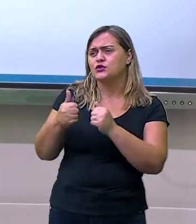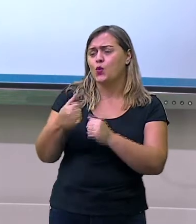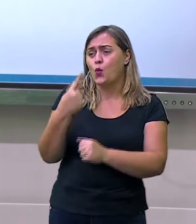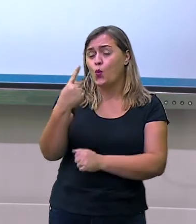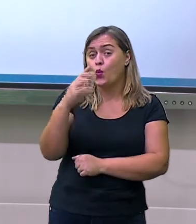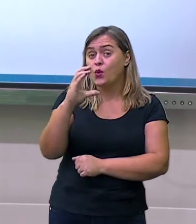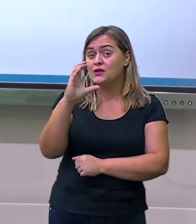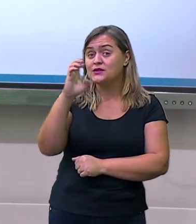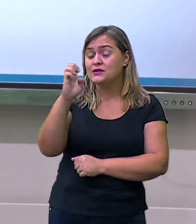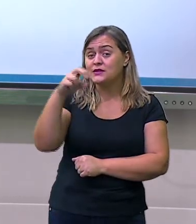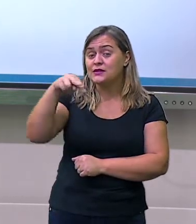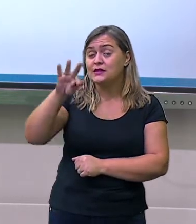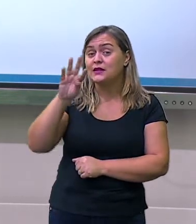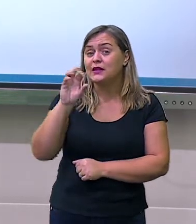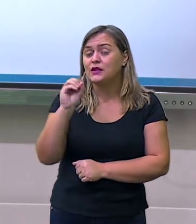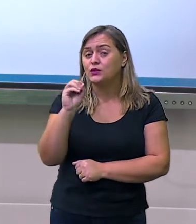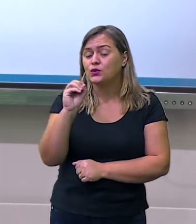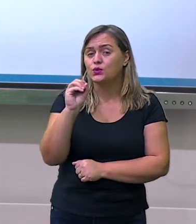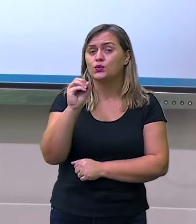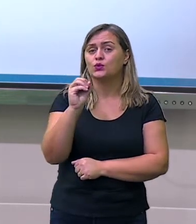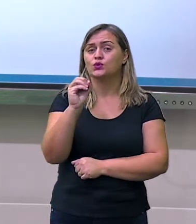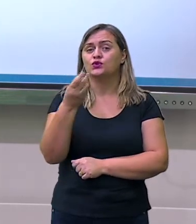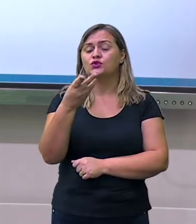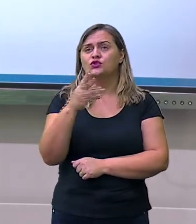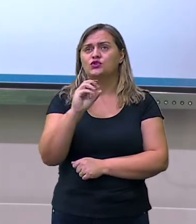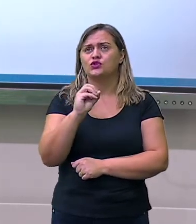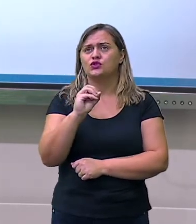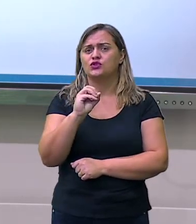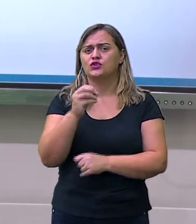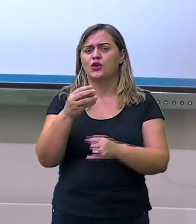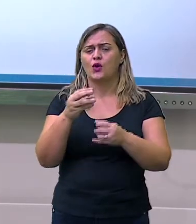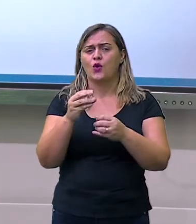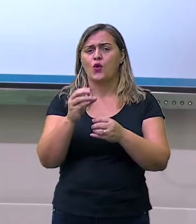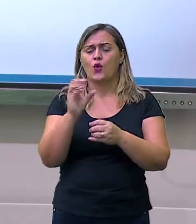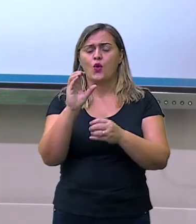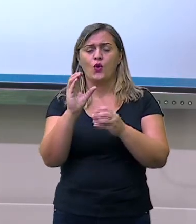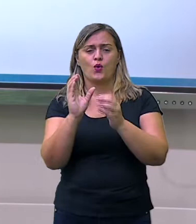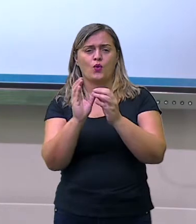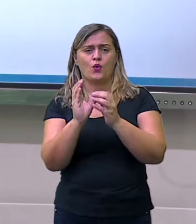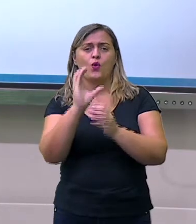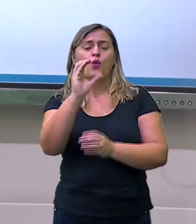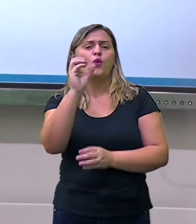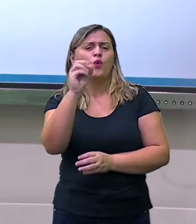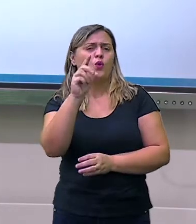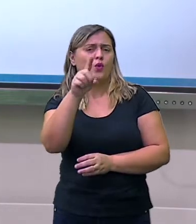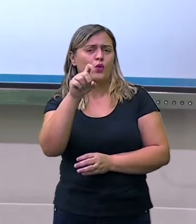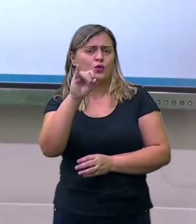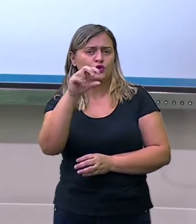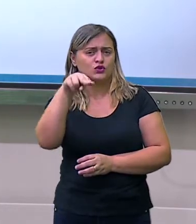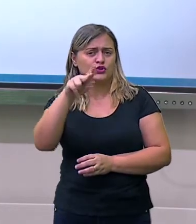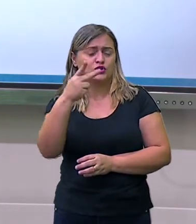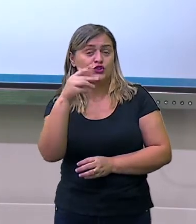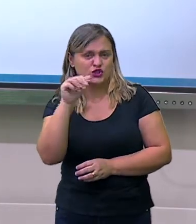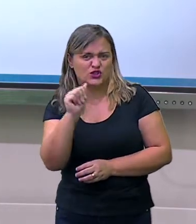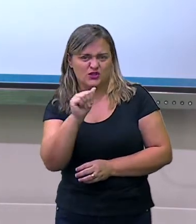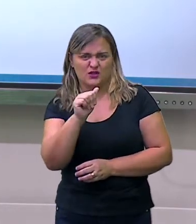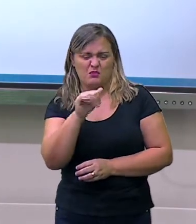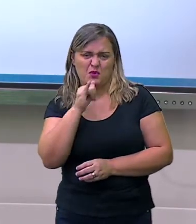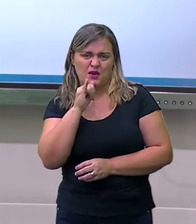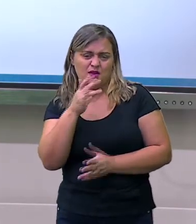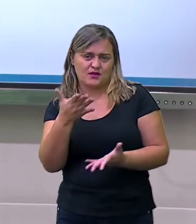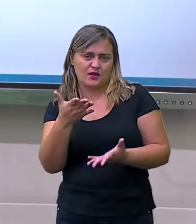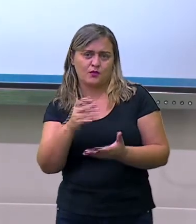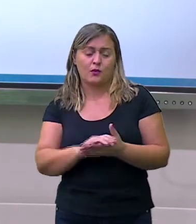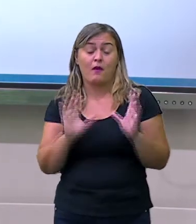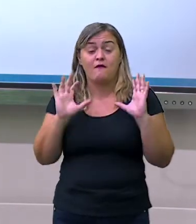eu digo um cento, eu estou falando em relação a que quantidade? Ah, cem, não é mesmo?